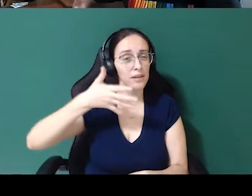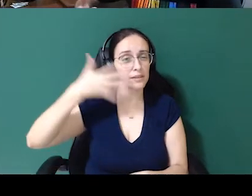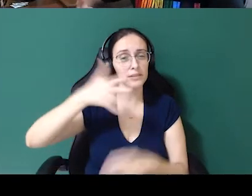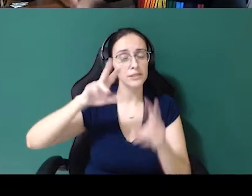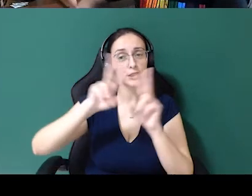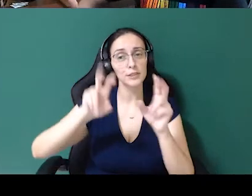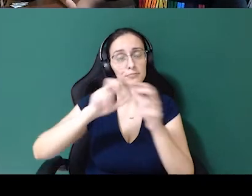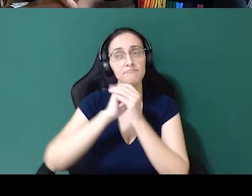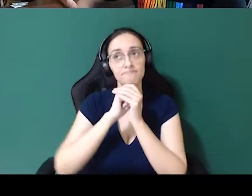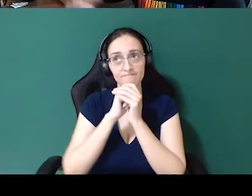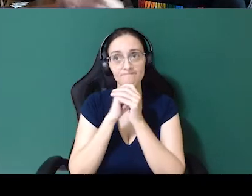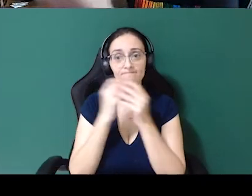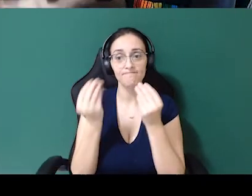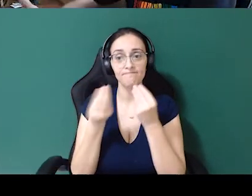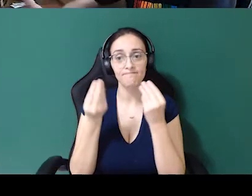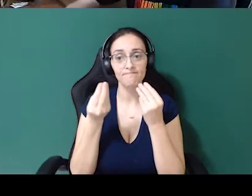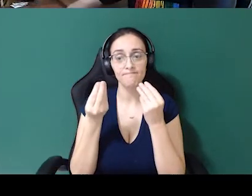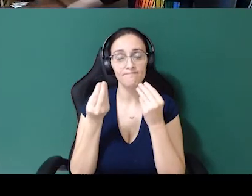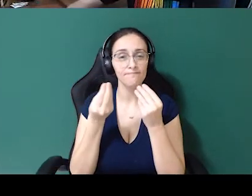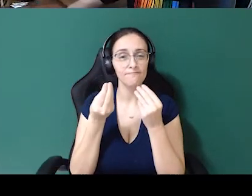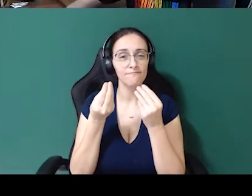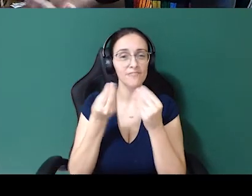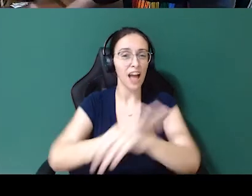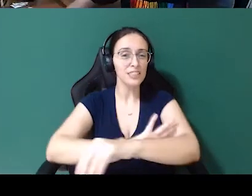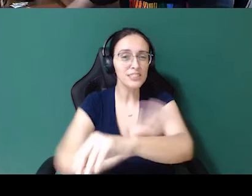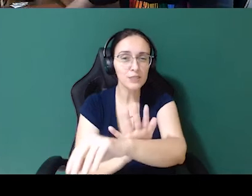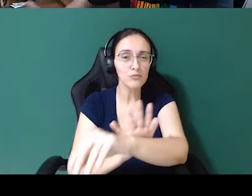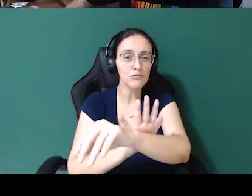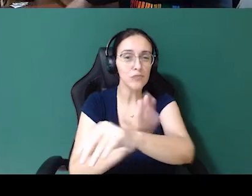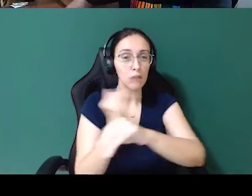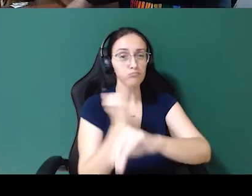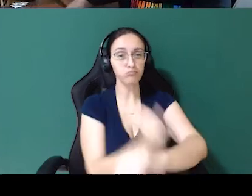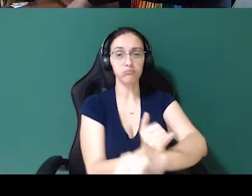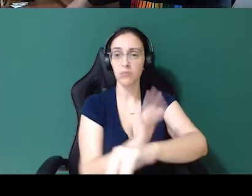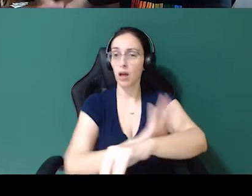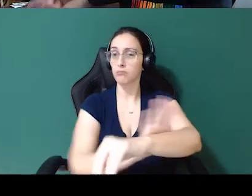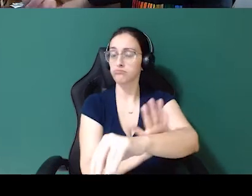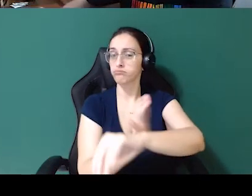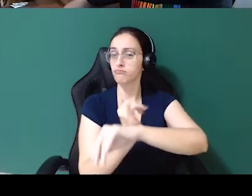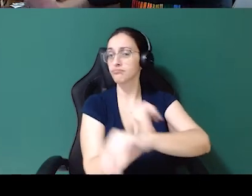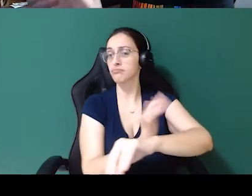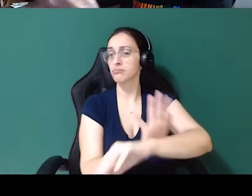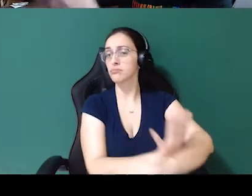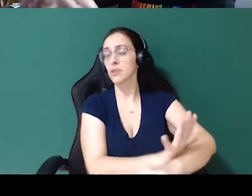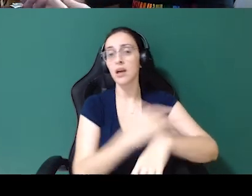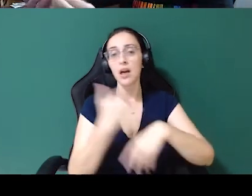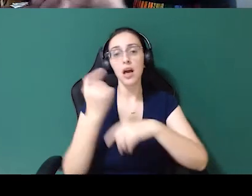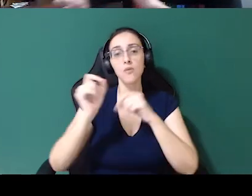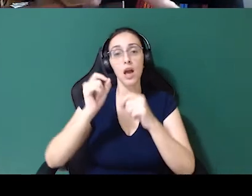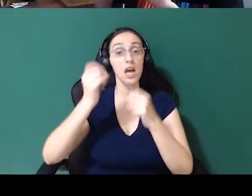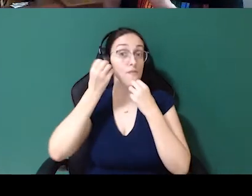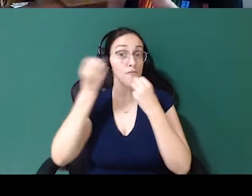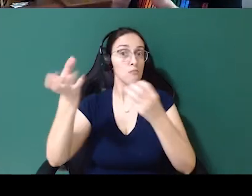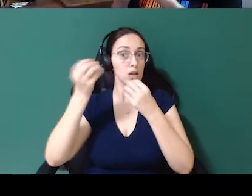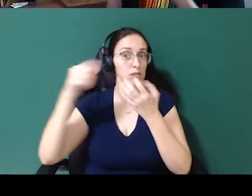antirracismo, a gente vai precisar de uma pessoa que tenha essa informação.